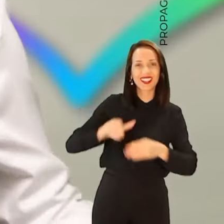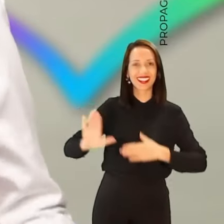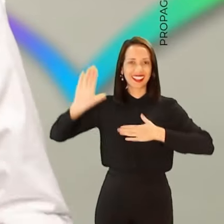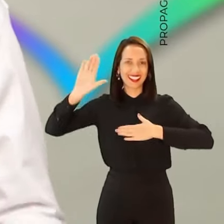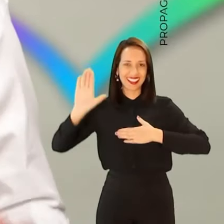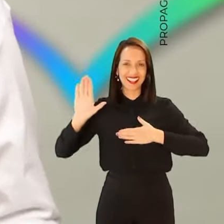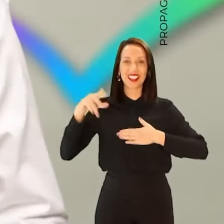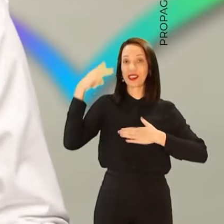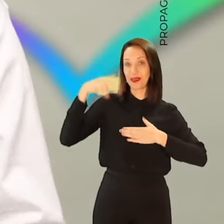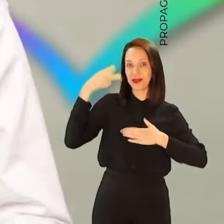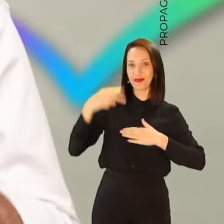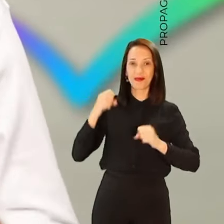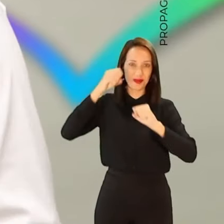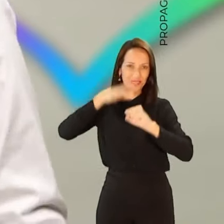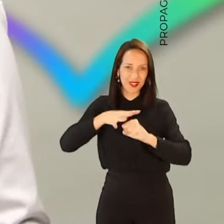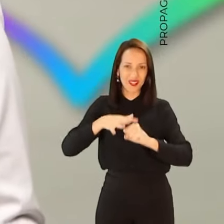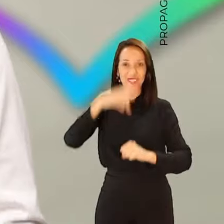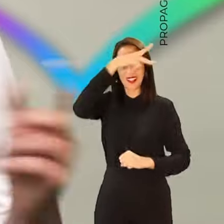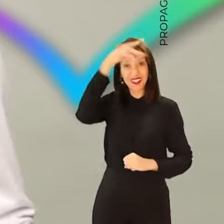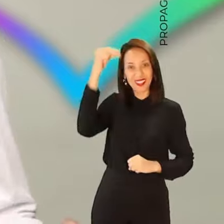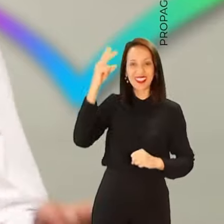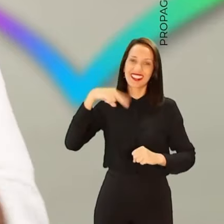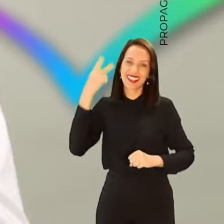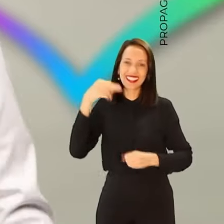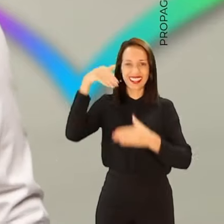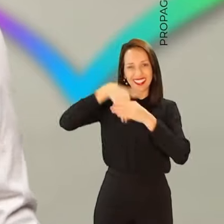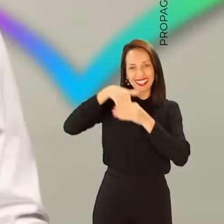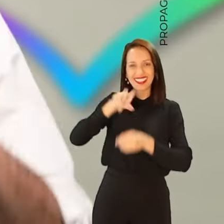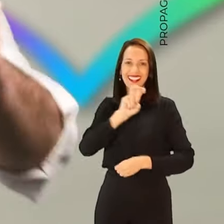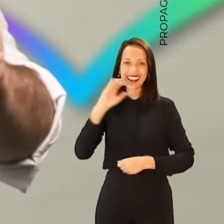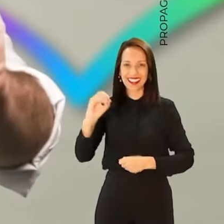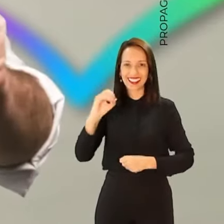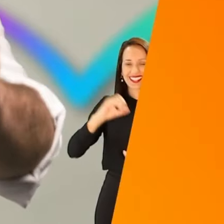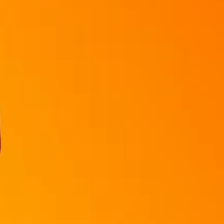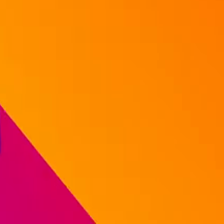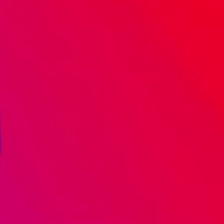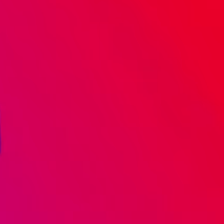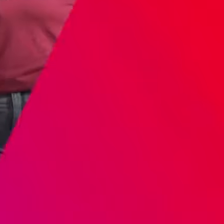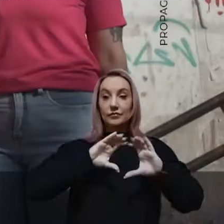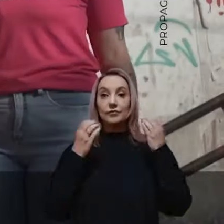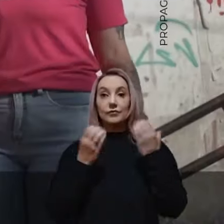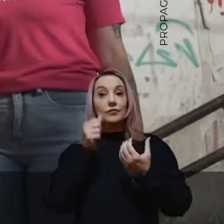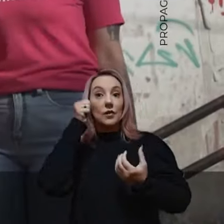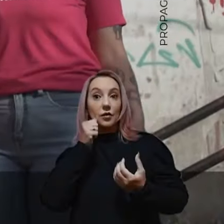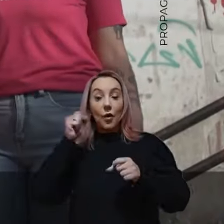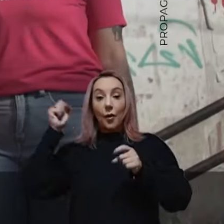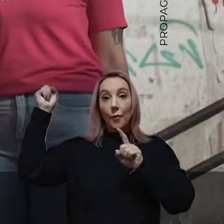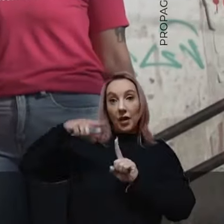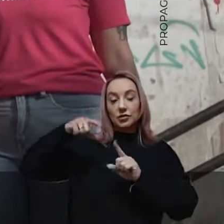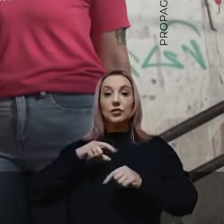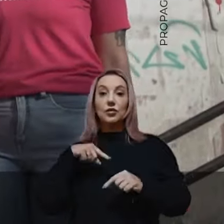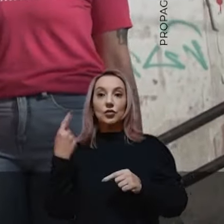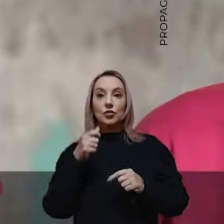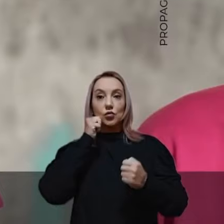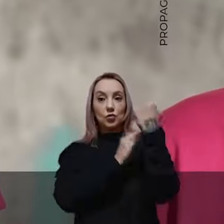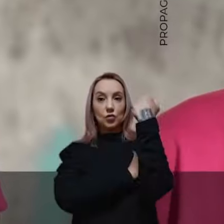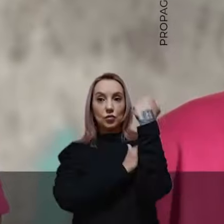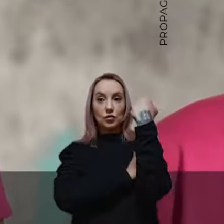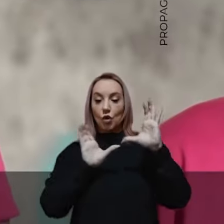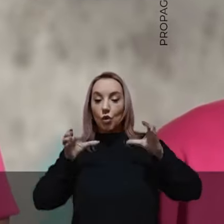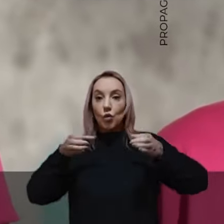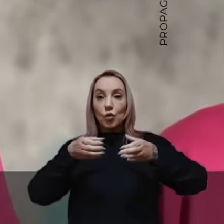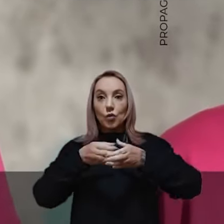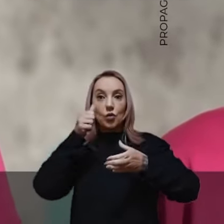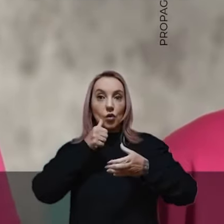Vote nos candidatos a vereador do PSOL. Para prefeito e para vereador, é 50. Somos a bancada feminista do PSOL. Nosso